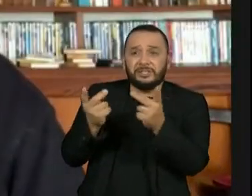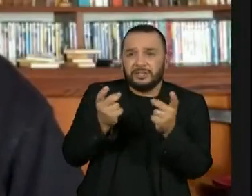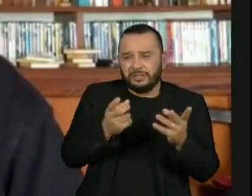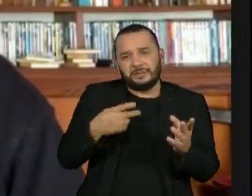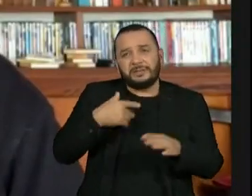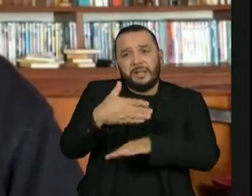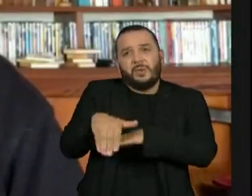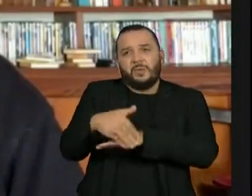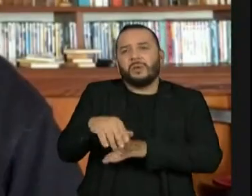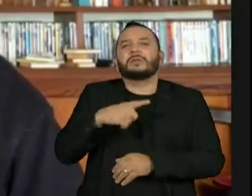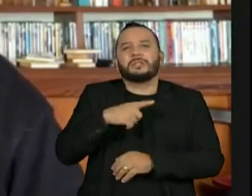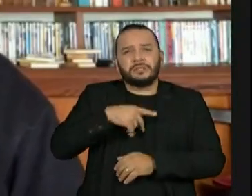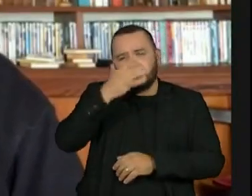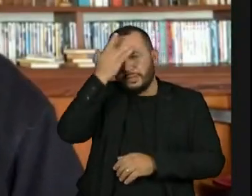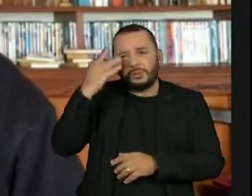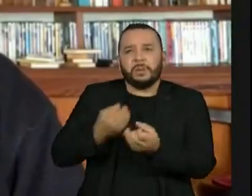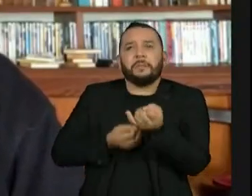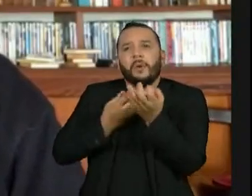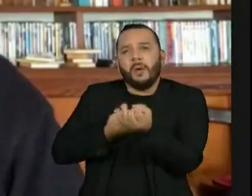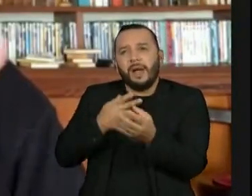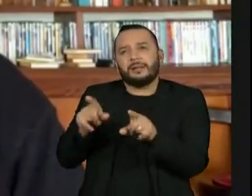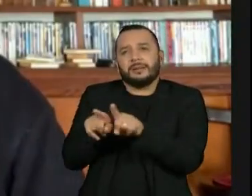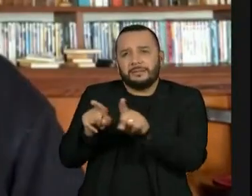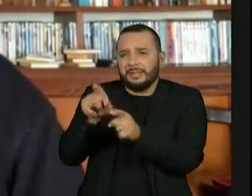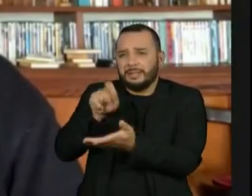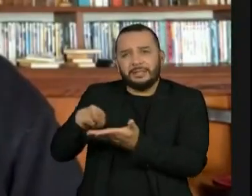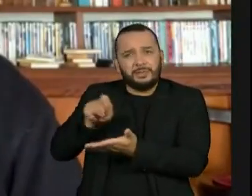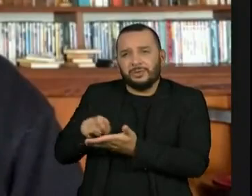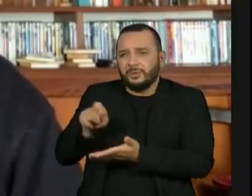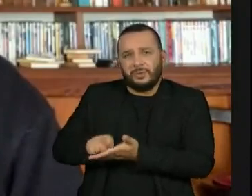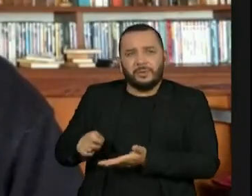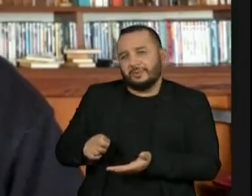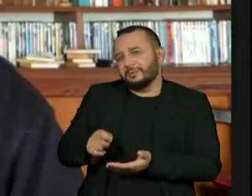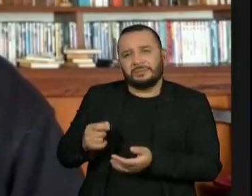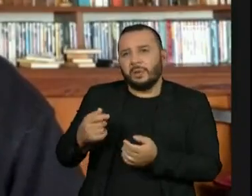colaboradores, poetas, escritores, do mesmo jeito, não precisava ser modernista. Certo?